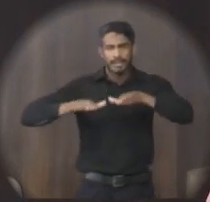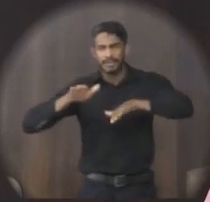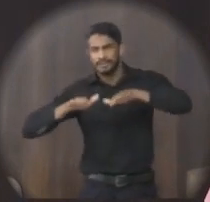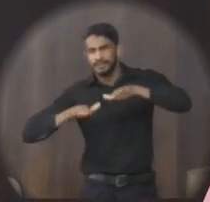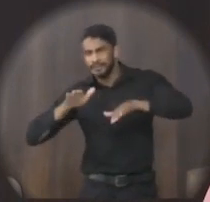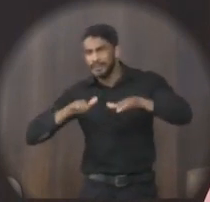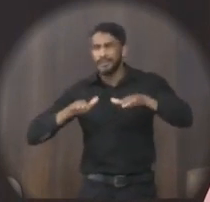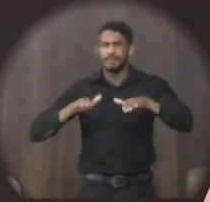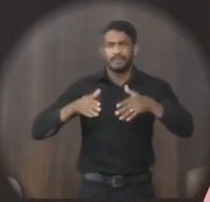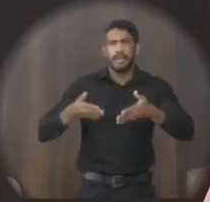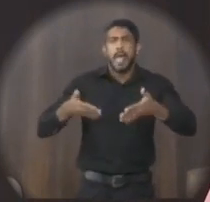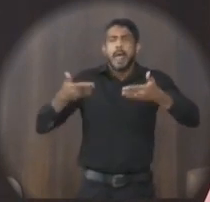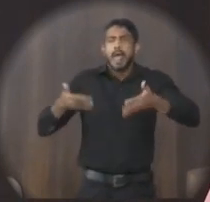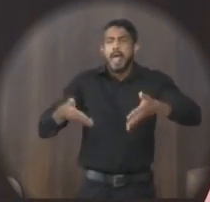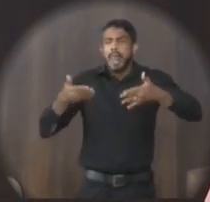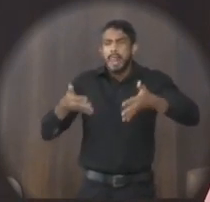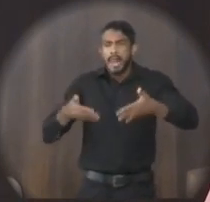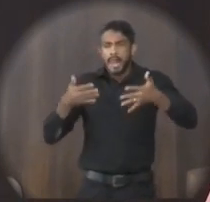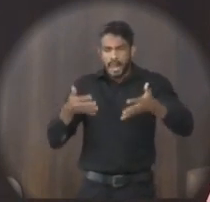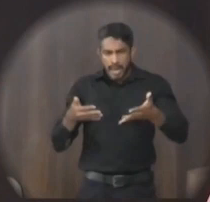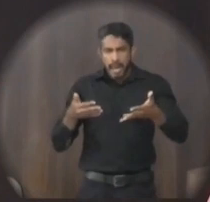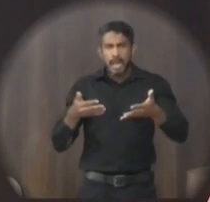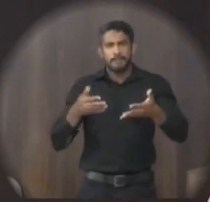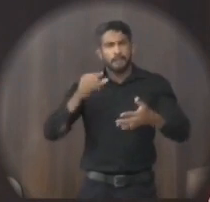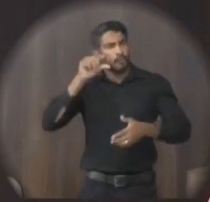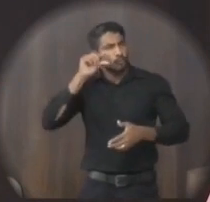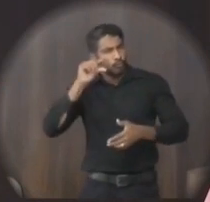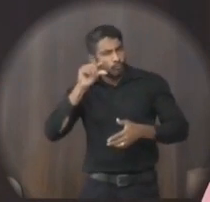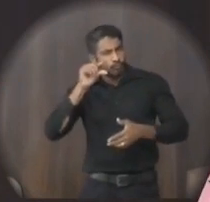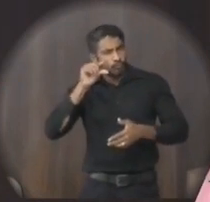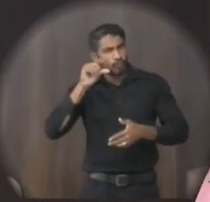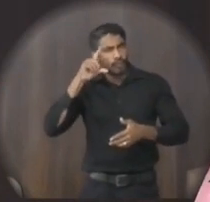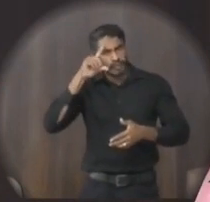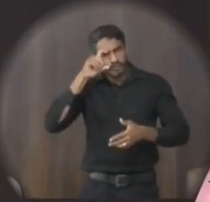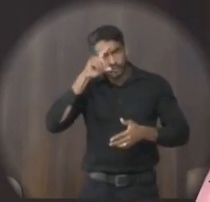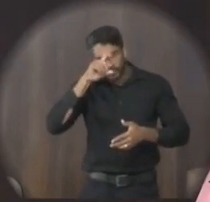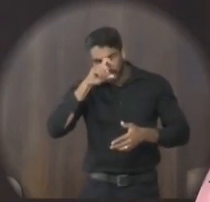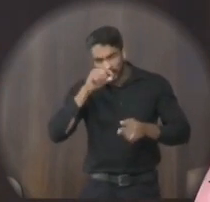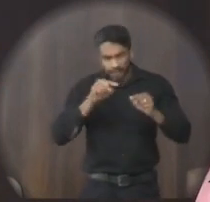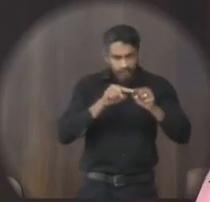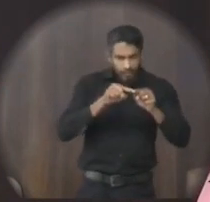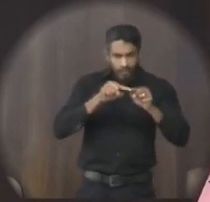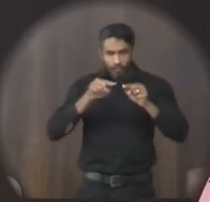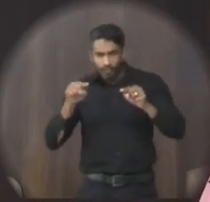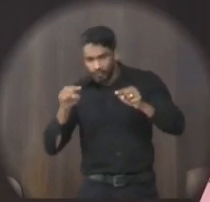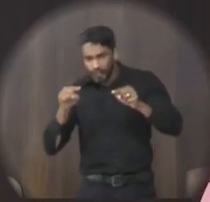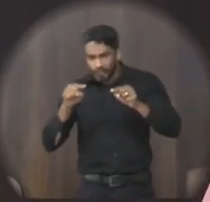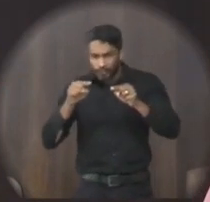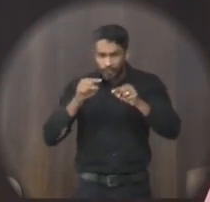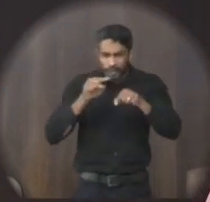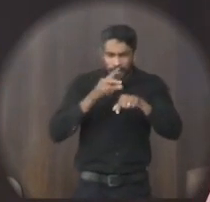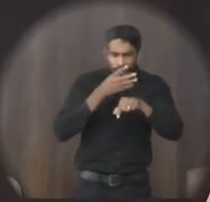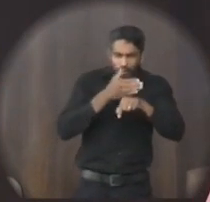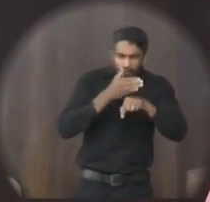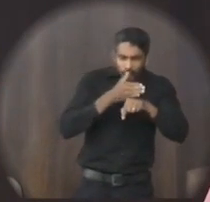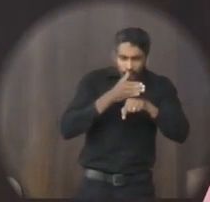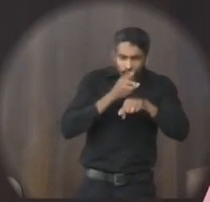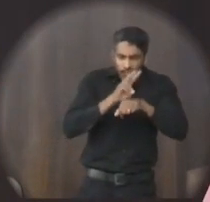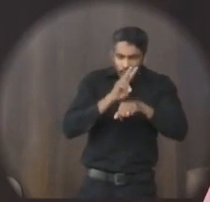leves, com menos gravidades, no decorrer do tratamento, veio apresentando